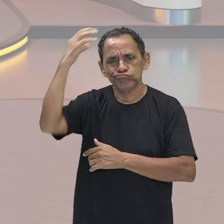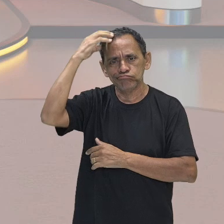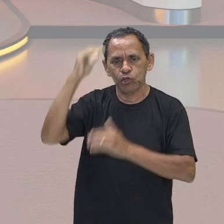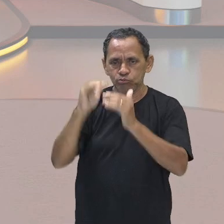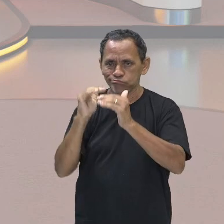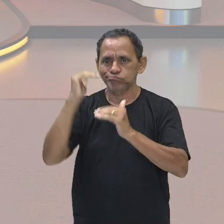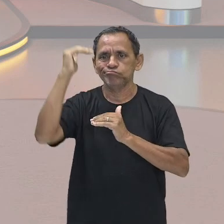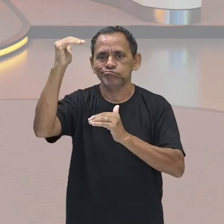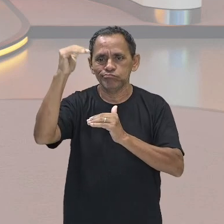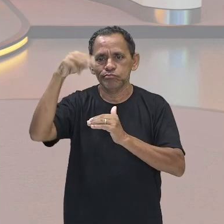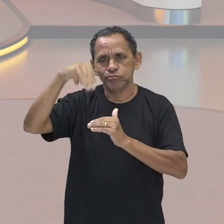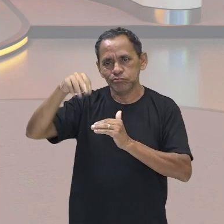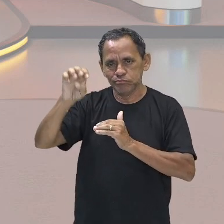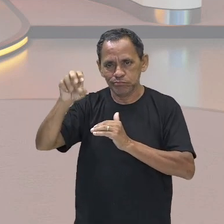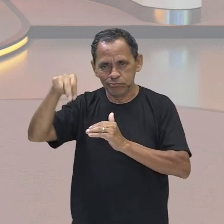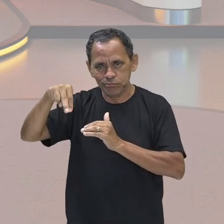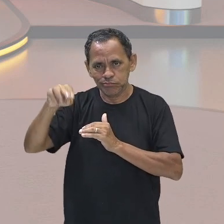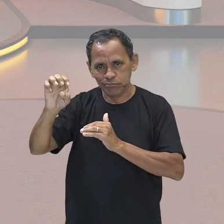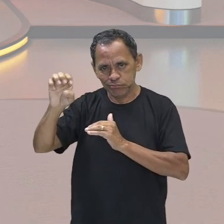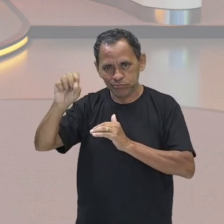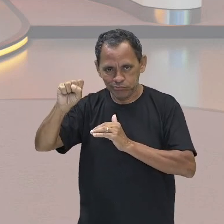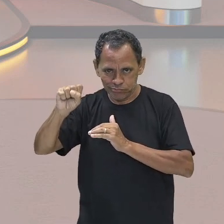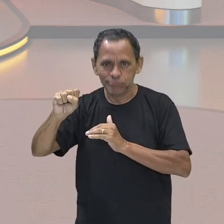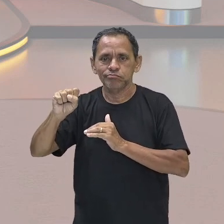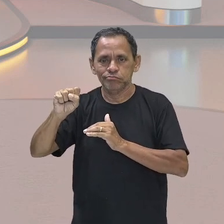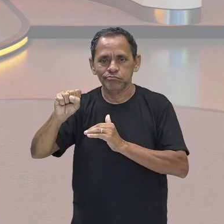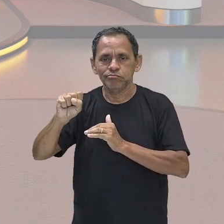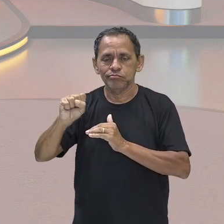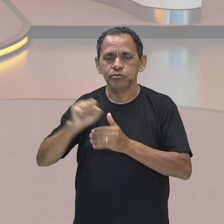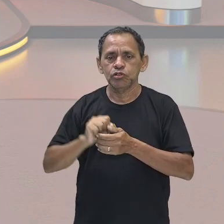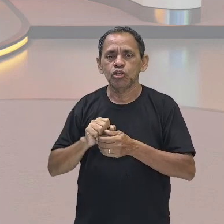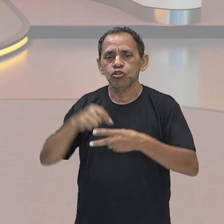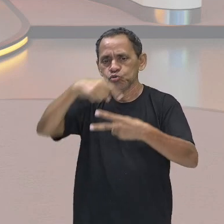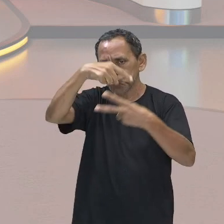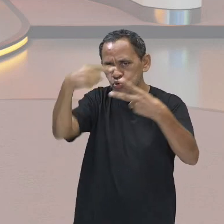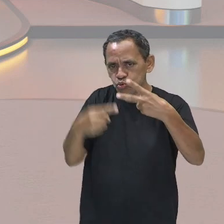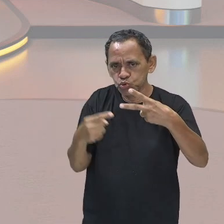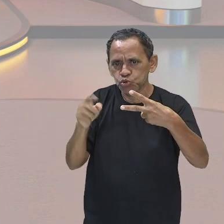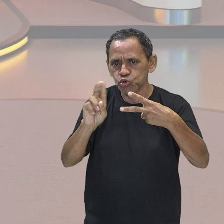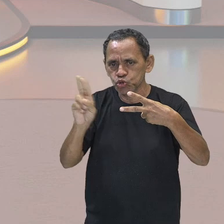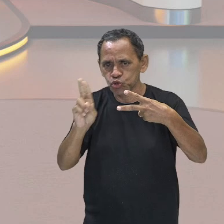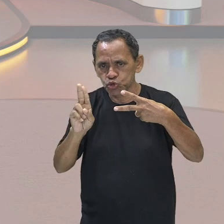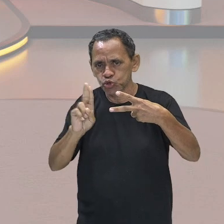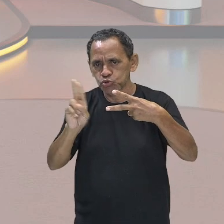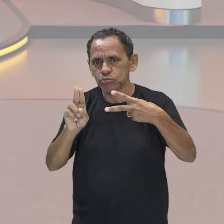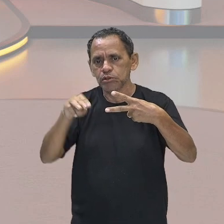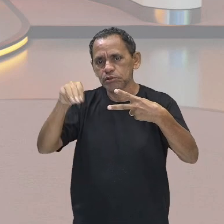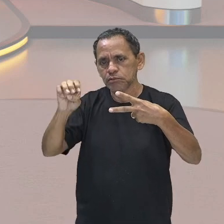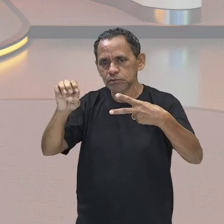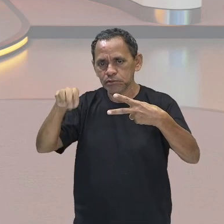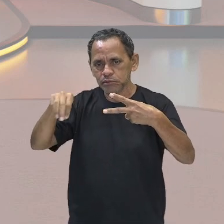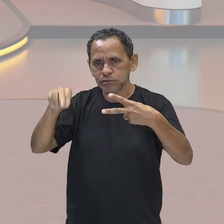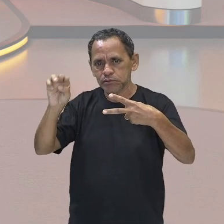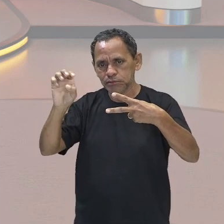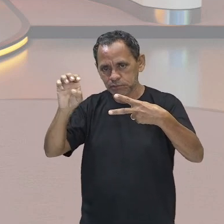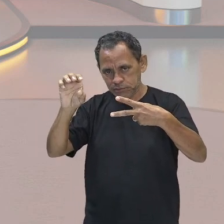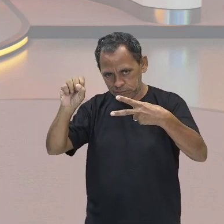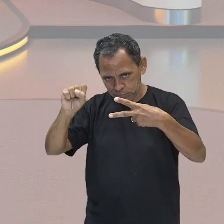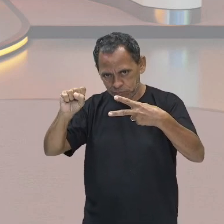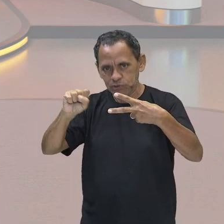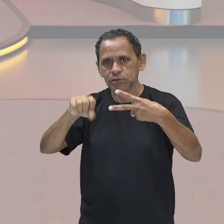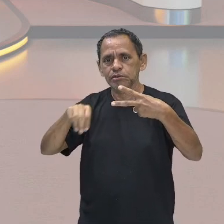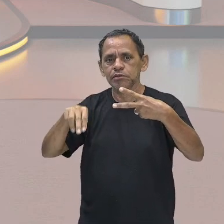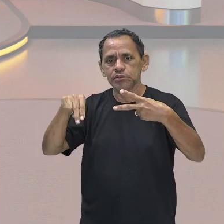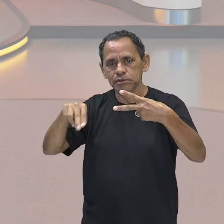o Menés ou Nâmer, tá? Ele tinha duas denominações. Ou ele era chamado de Menés ou Nâmer. Onde vocês